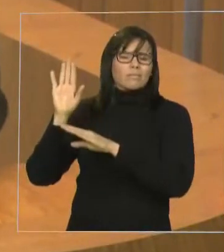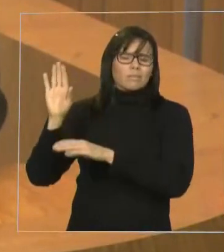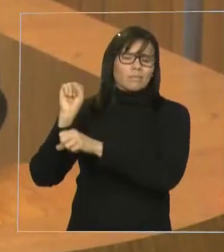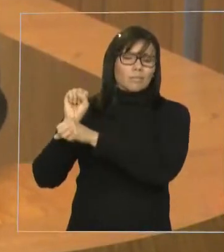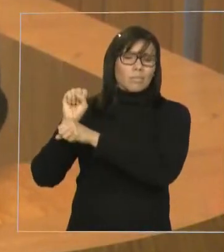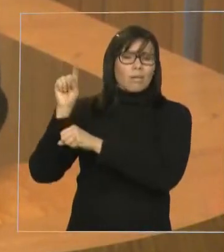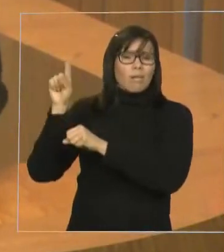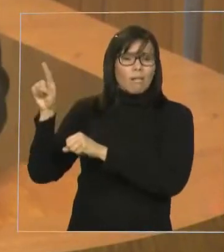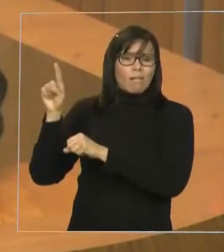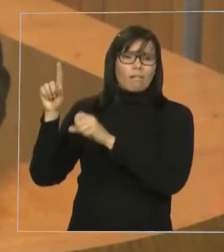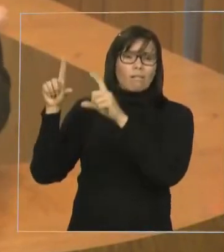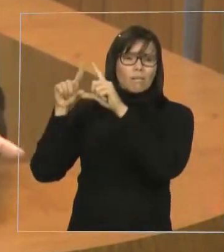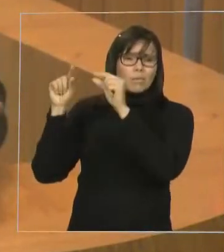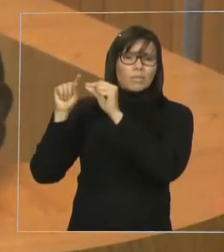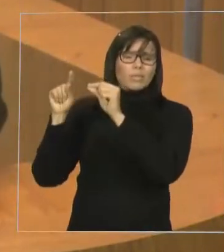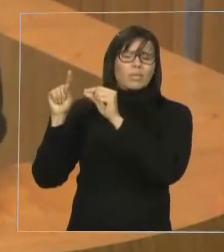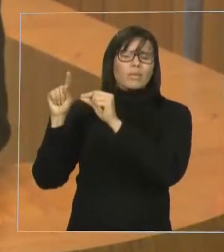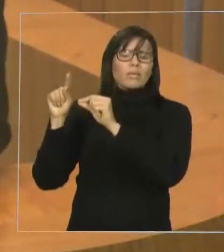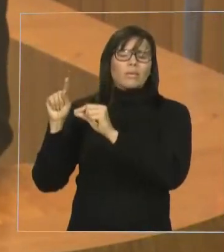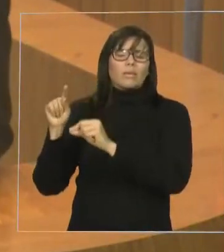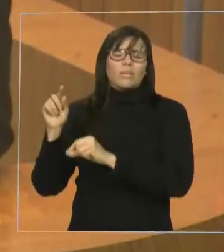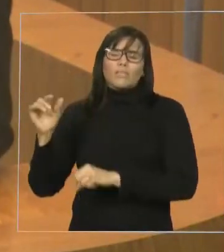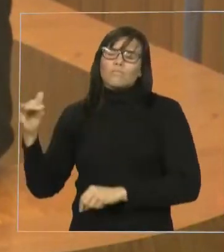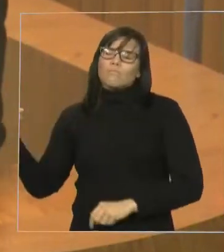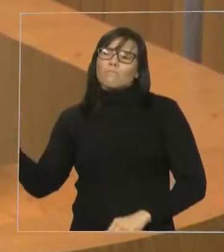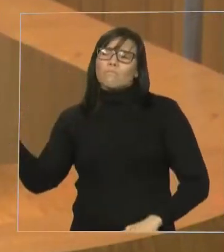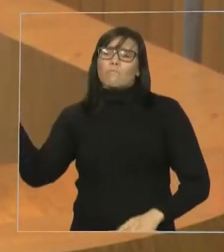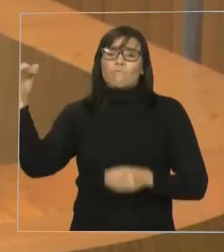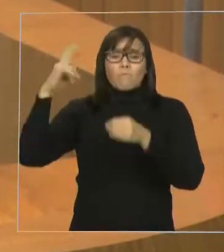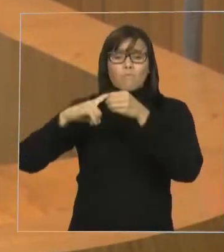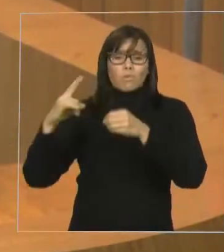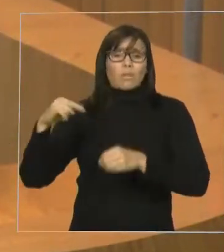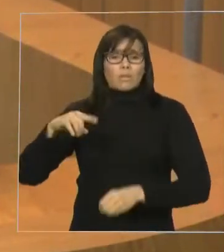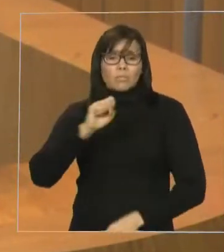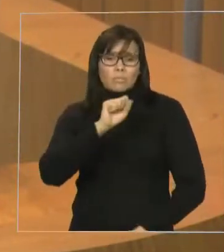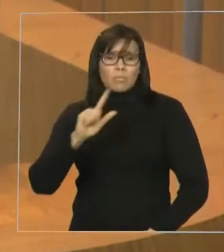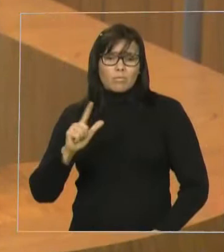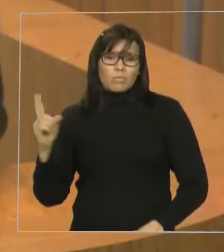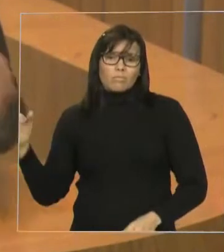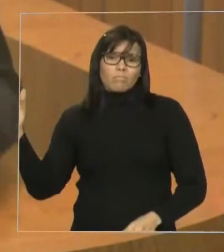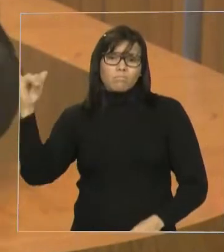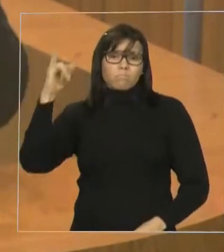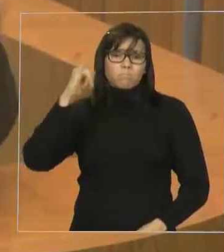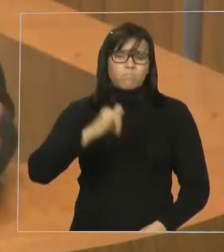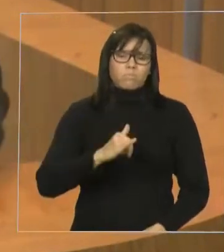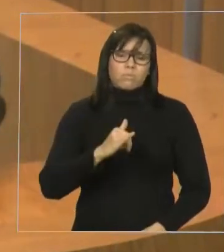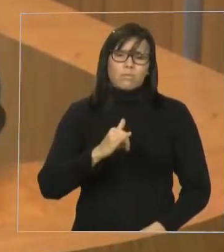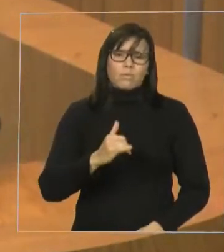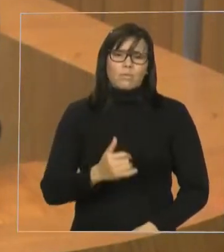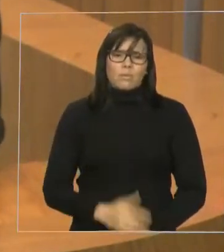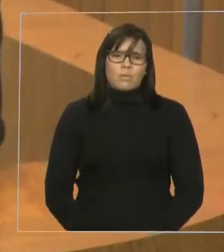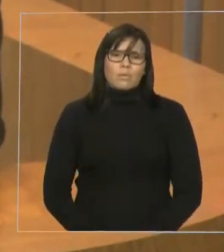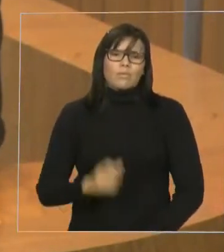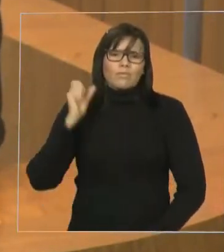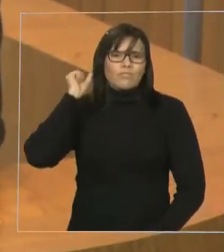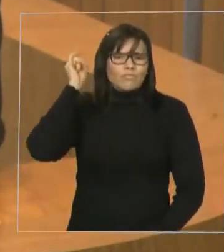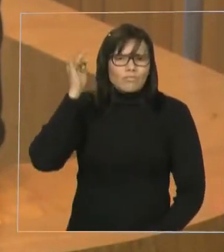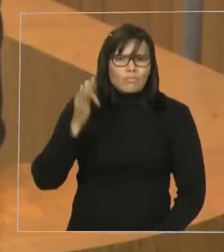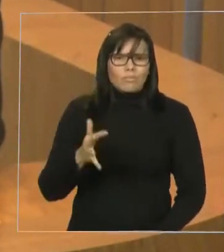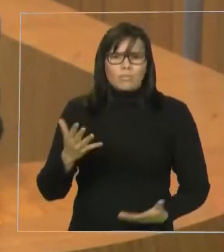fomos solidários a todos os passageiros, princípio de uma confusão, um passageiro se exaltou,